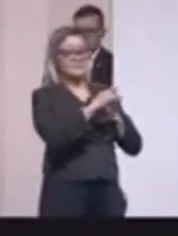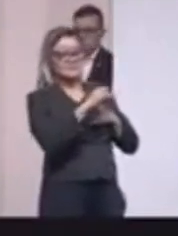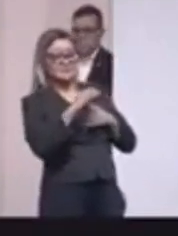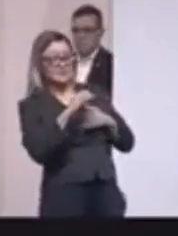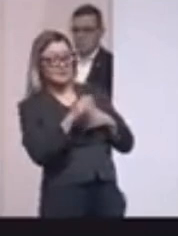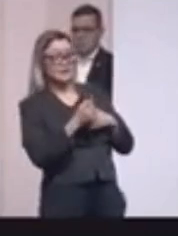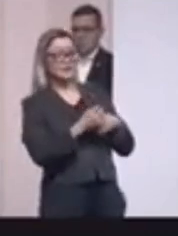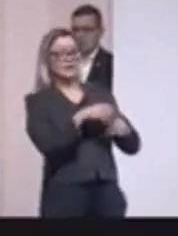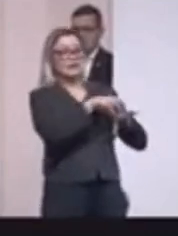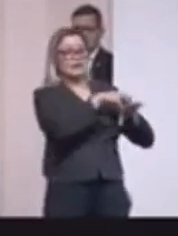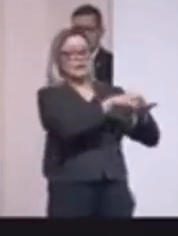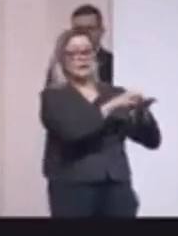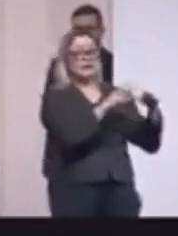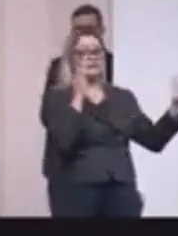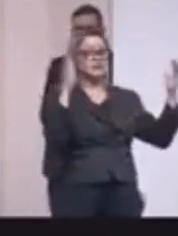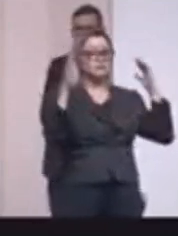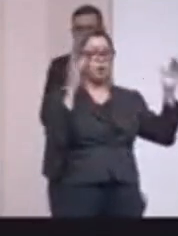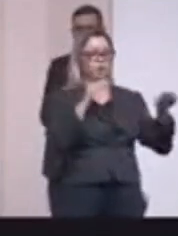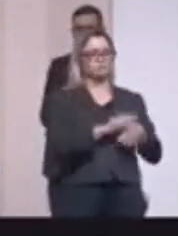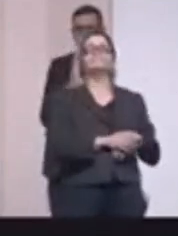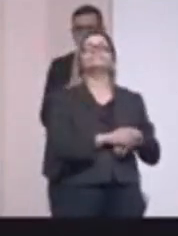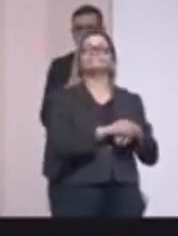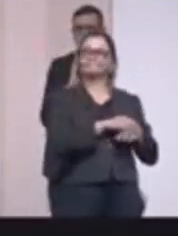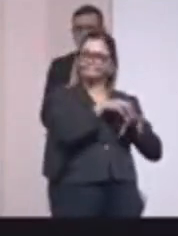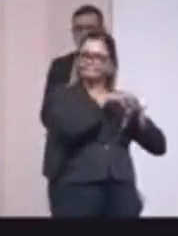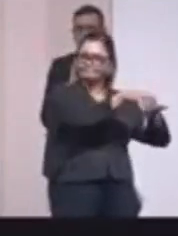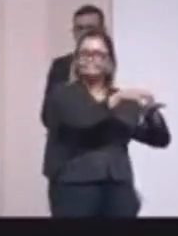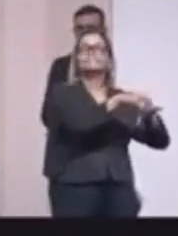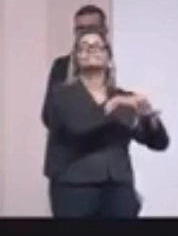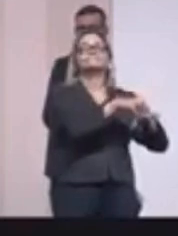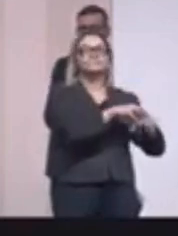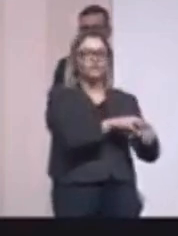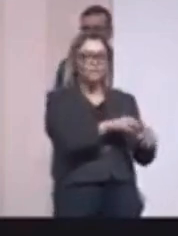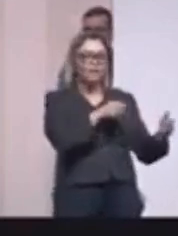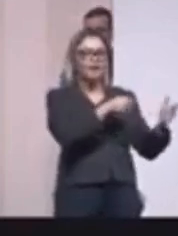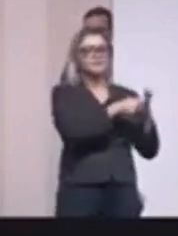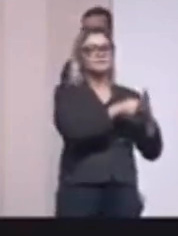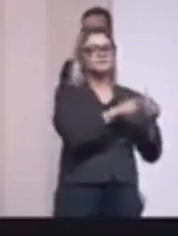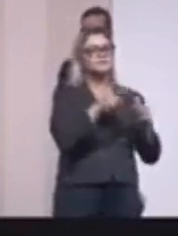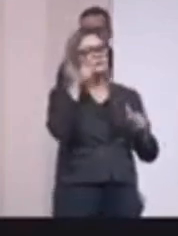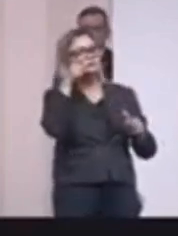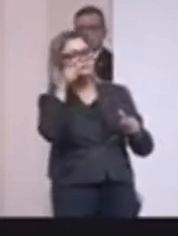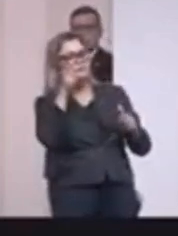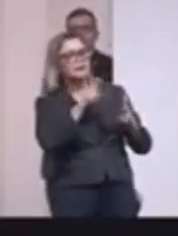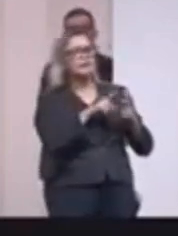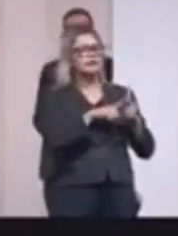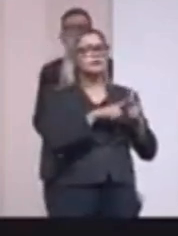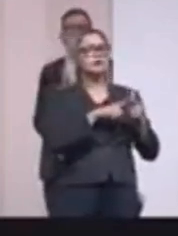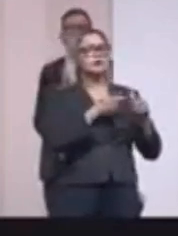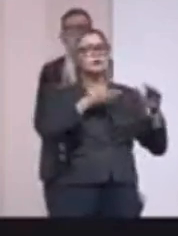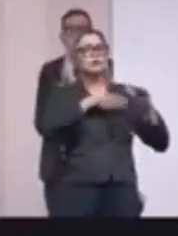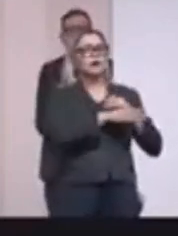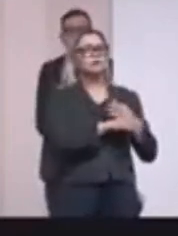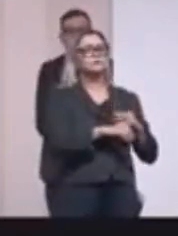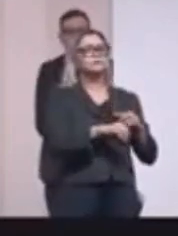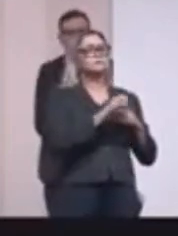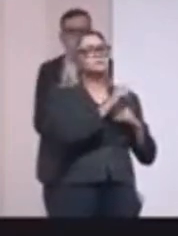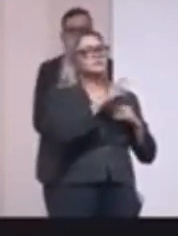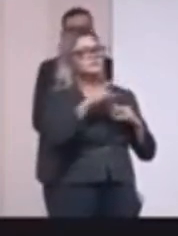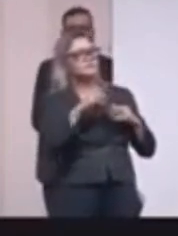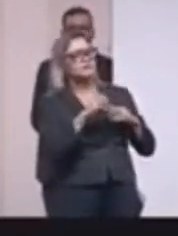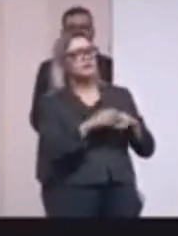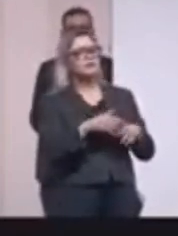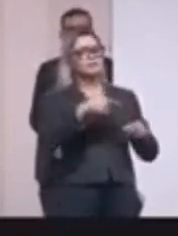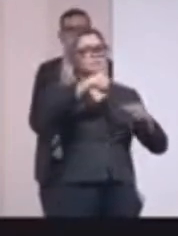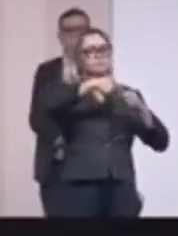transporte, nós fomos mexer com o crime organizado no setor de transporte, tem a suspeita do ingresso do crime organizado no setor de